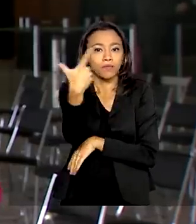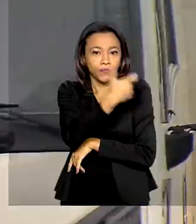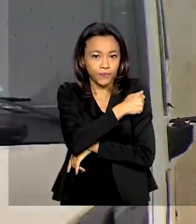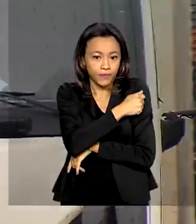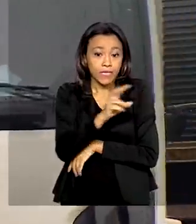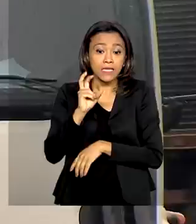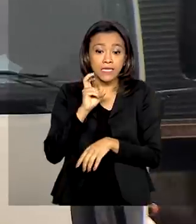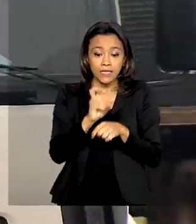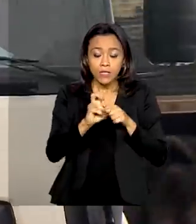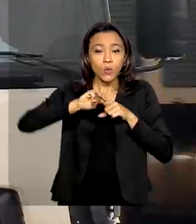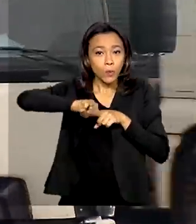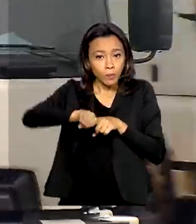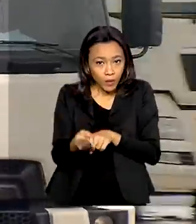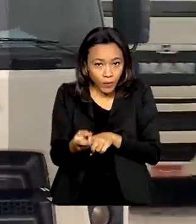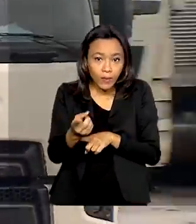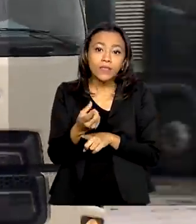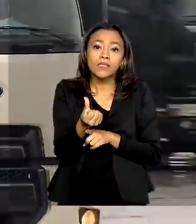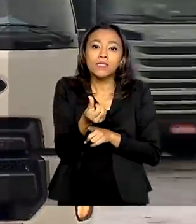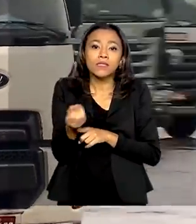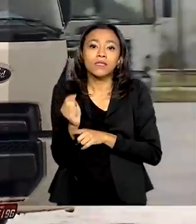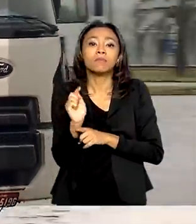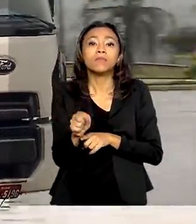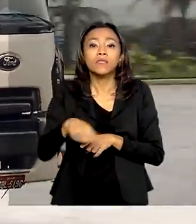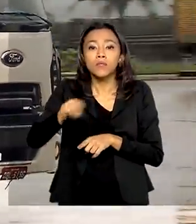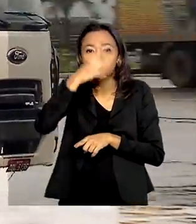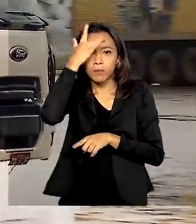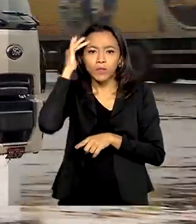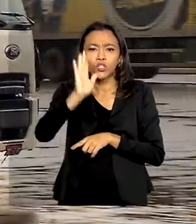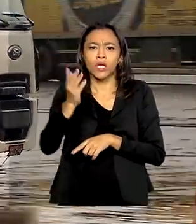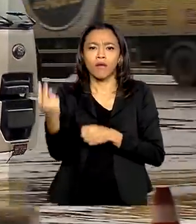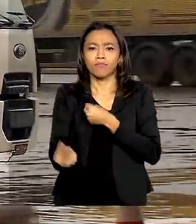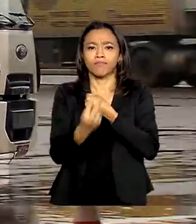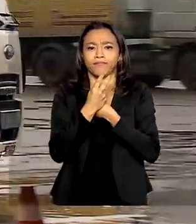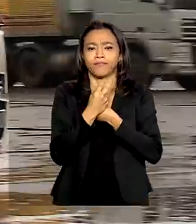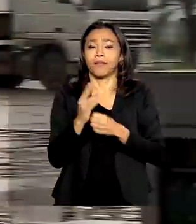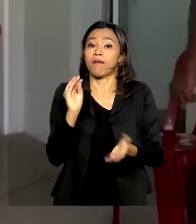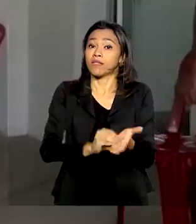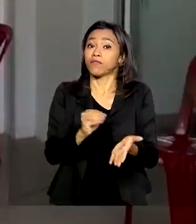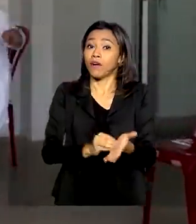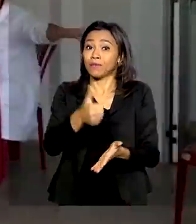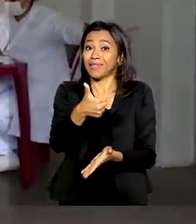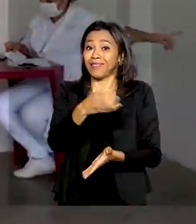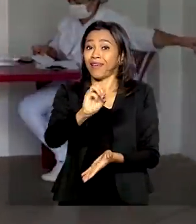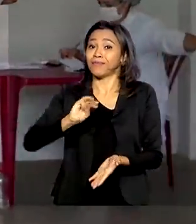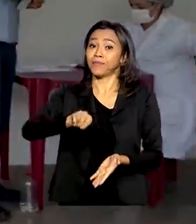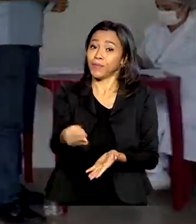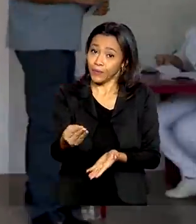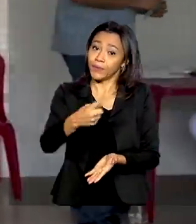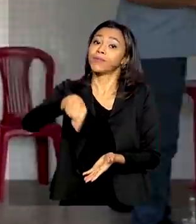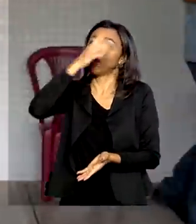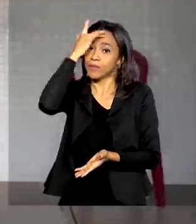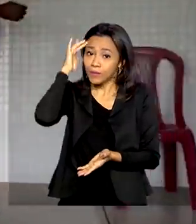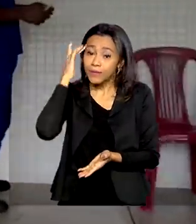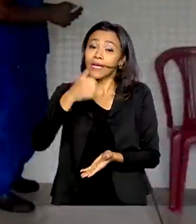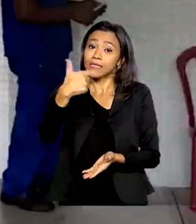5 milhões e 600 mil pessoas foram imunizadas, mas ainda faltam cerca de 10 milhões. Lembrando que essa